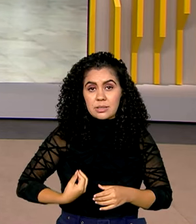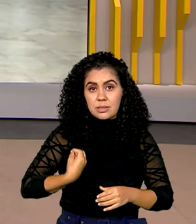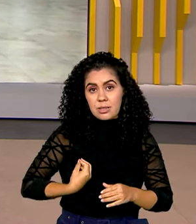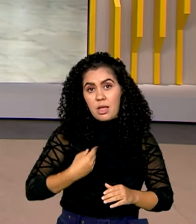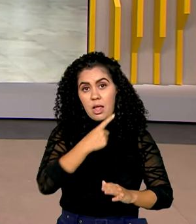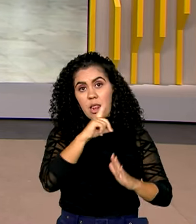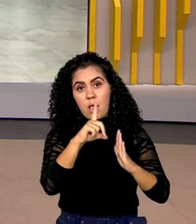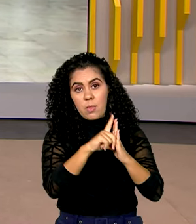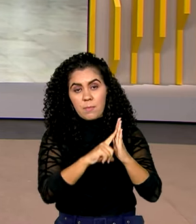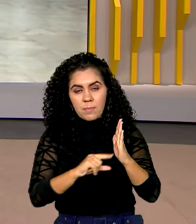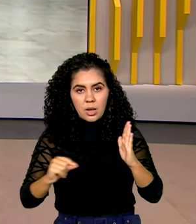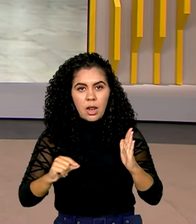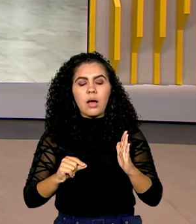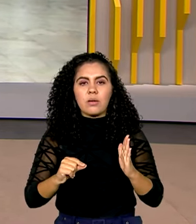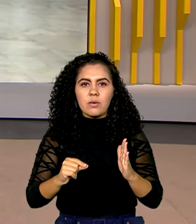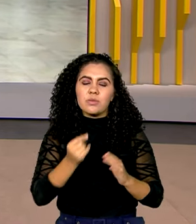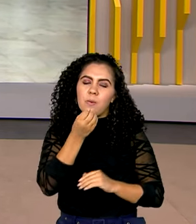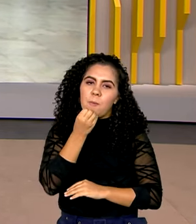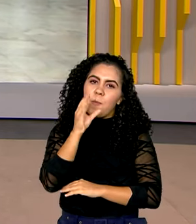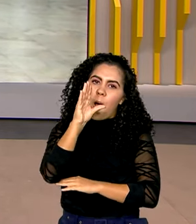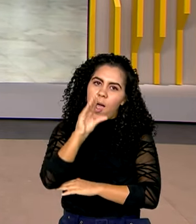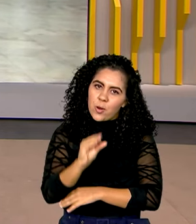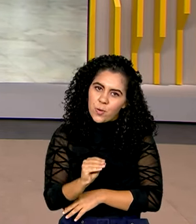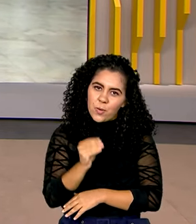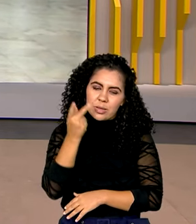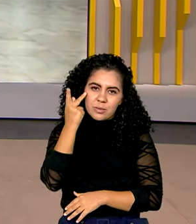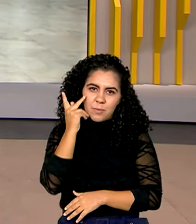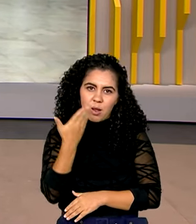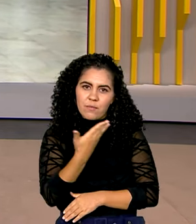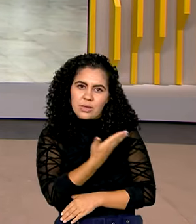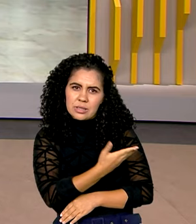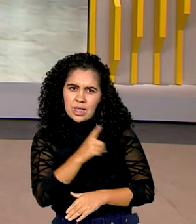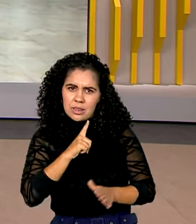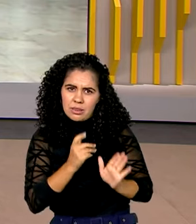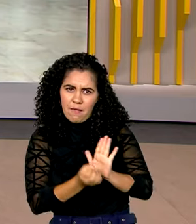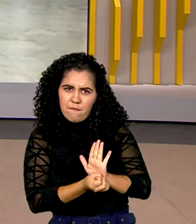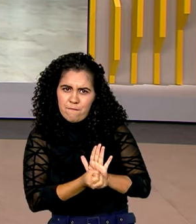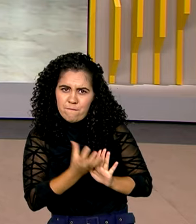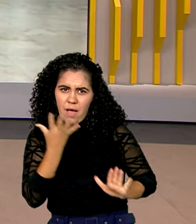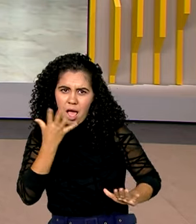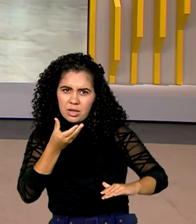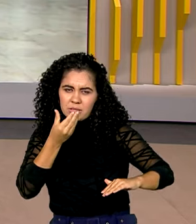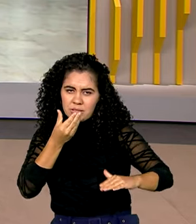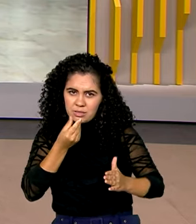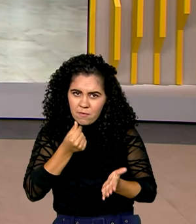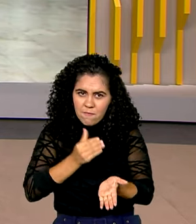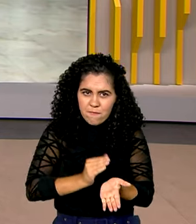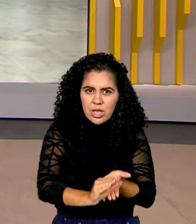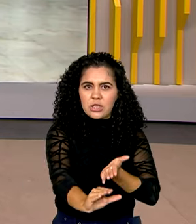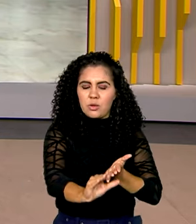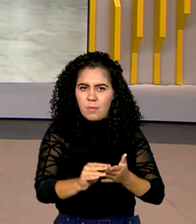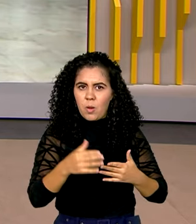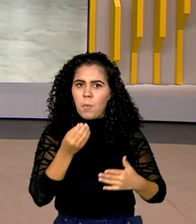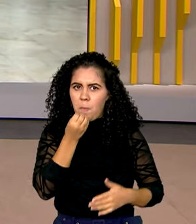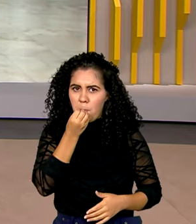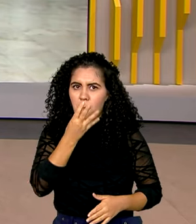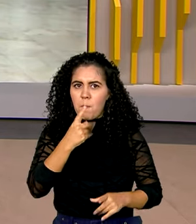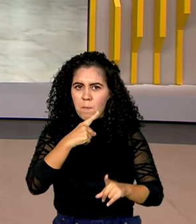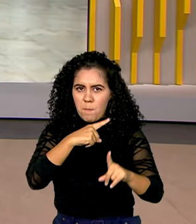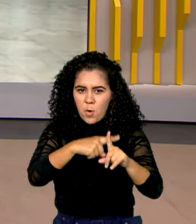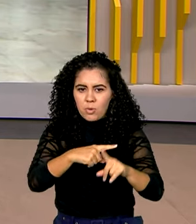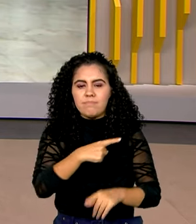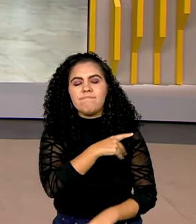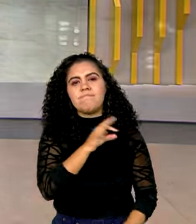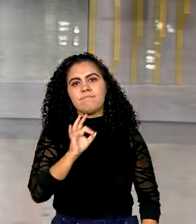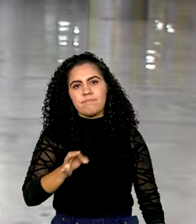Pablo, boa noite para você. É um volume de investimento considerável, não é? É isso mesmo, Roberta. A GM, responsável